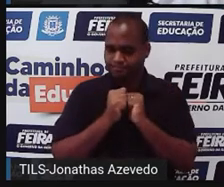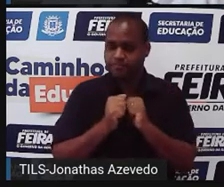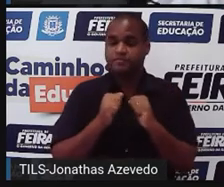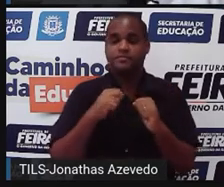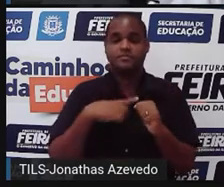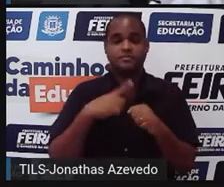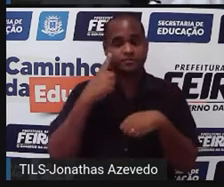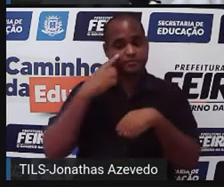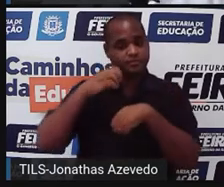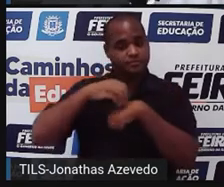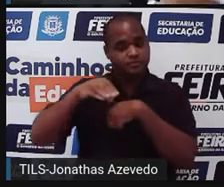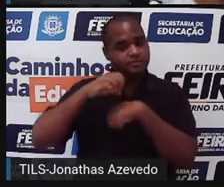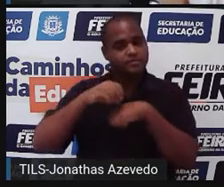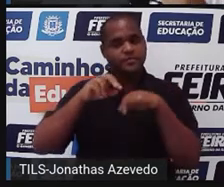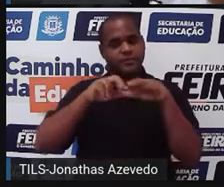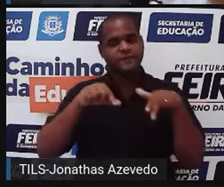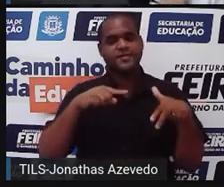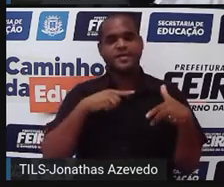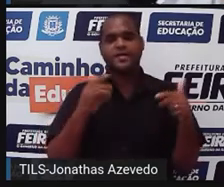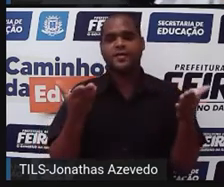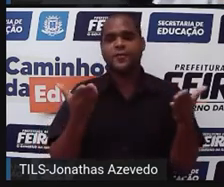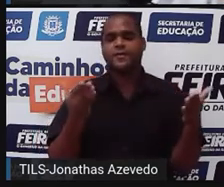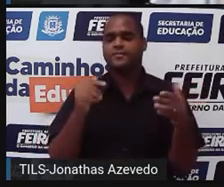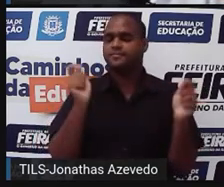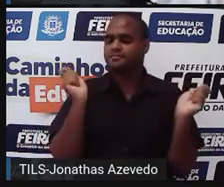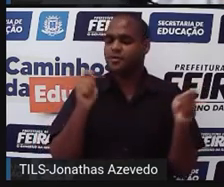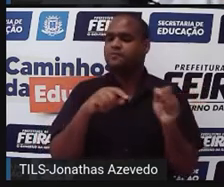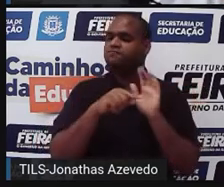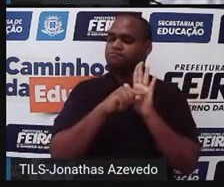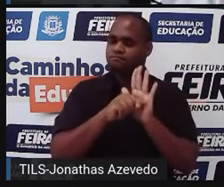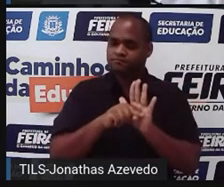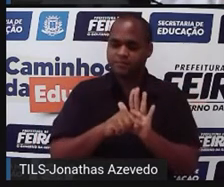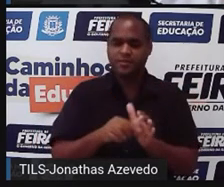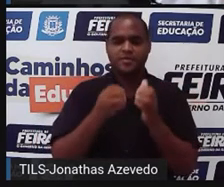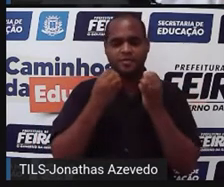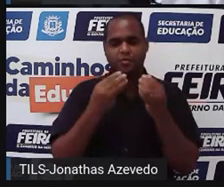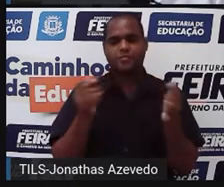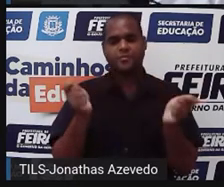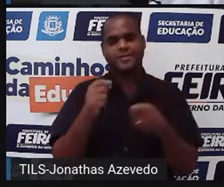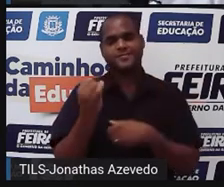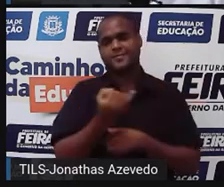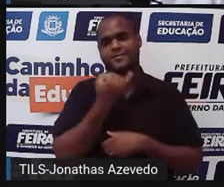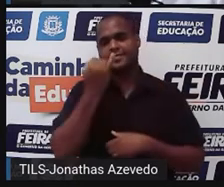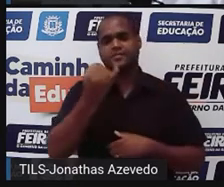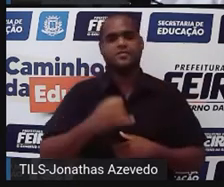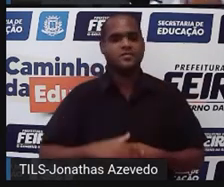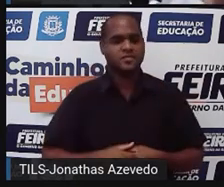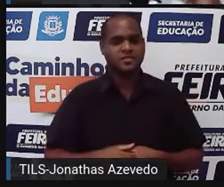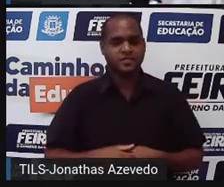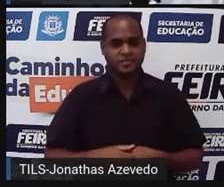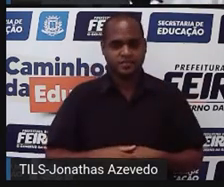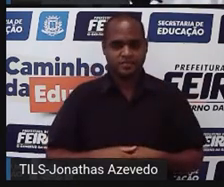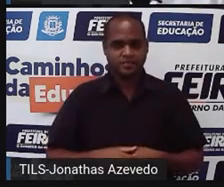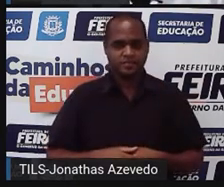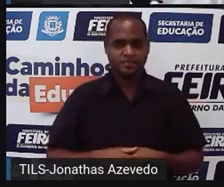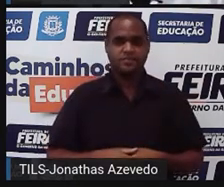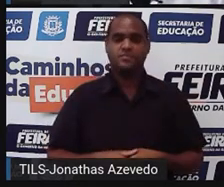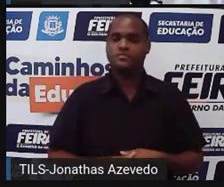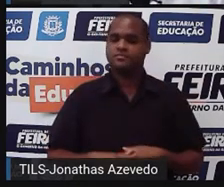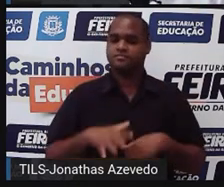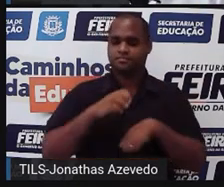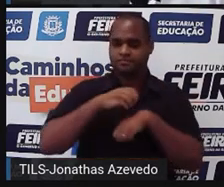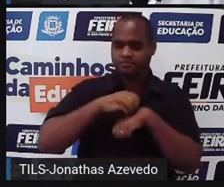que eu vou trazer pra você agora vai te ajudar bastante. Certo? E aí, eu já começo